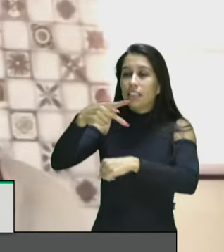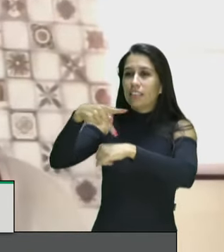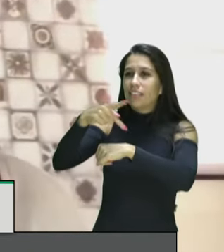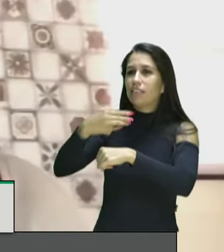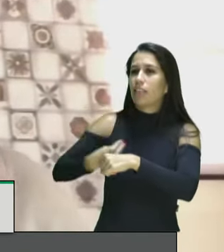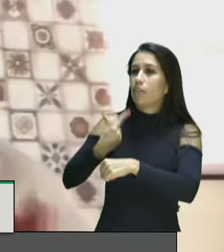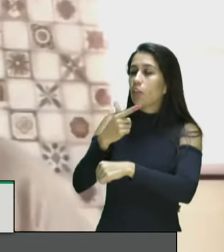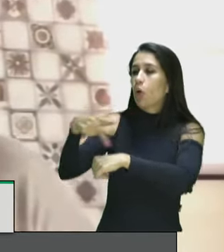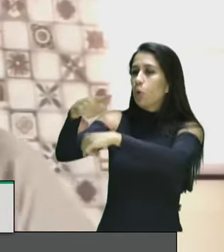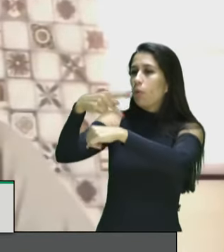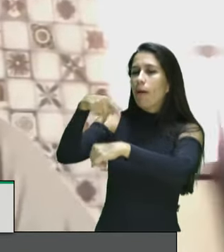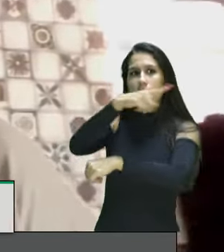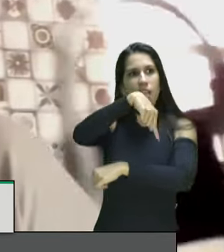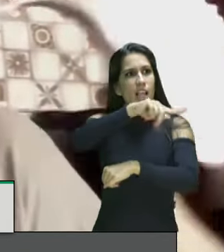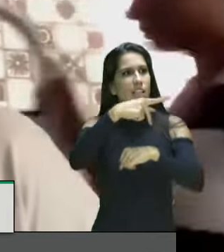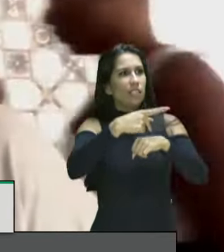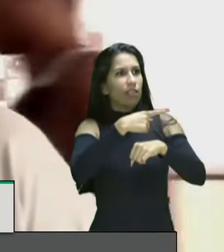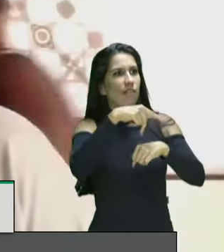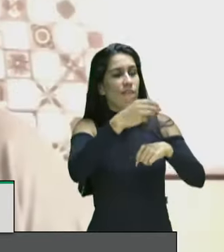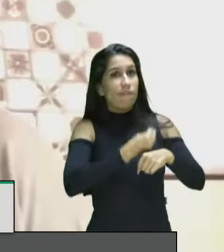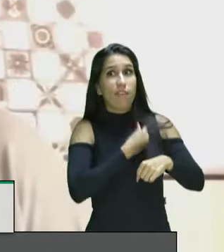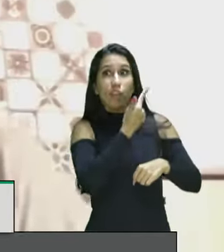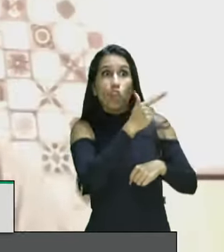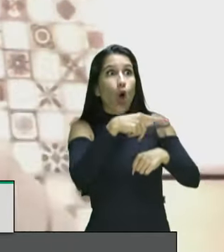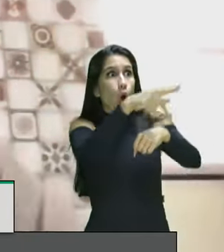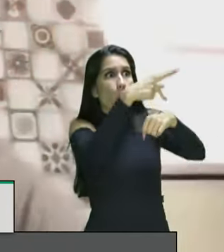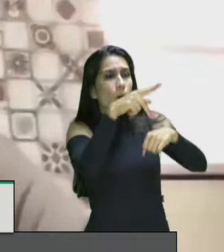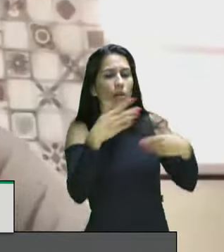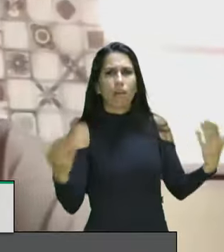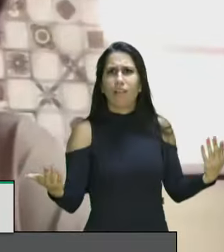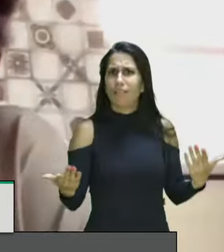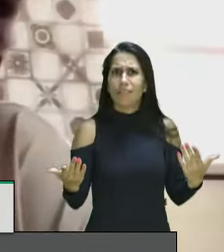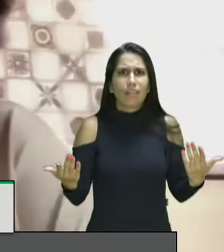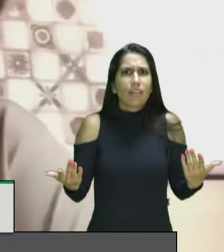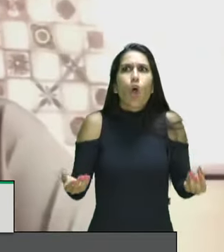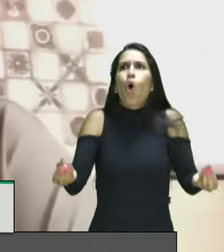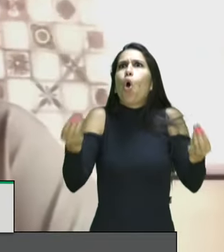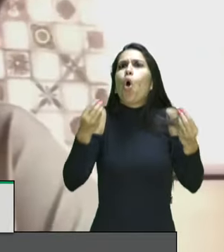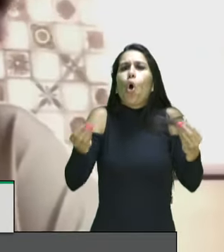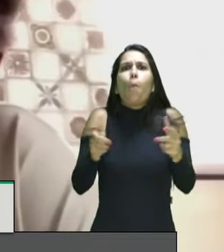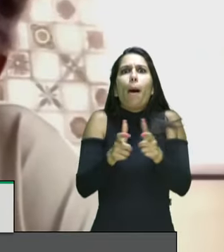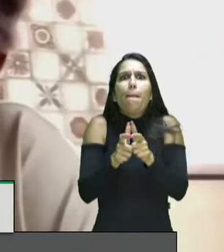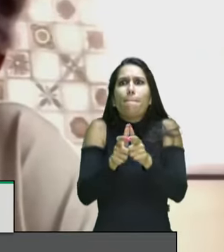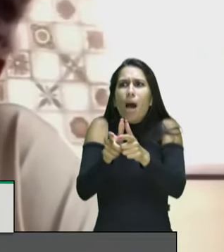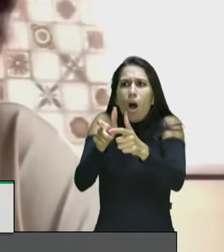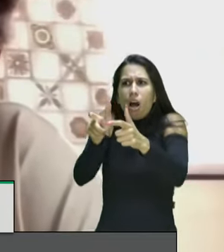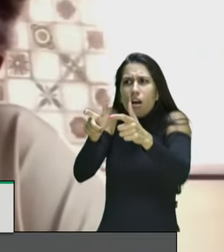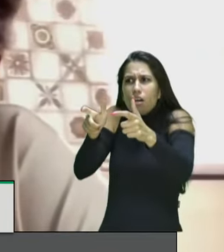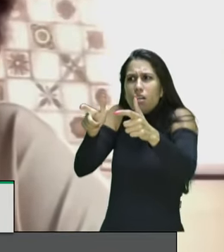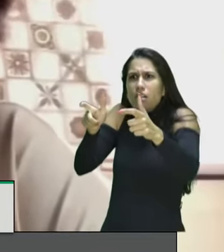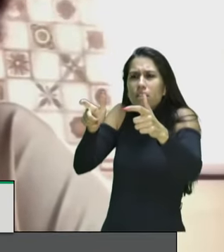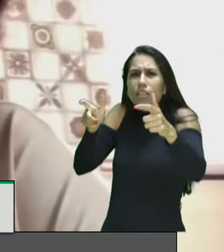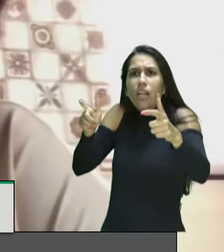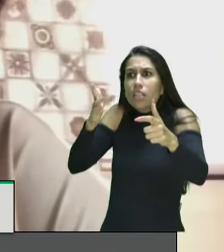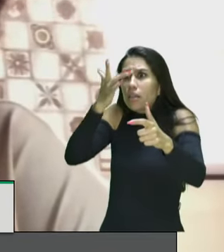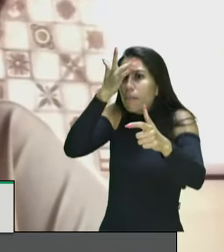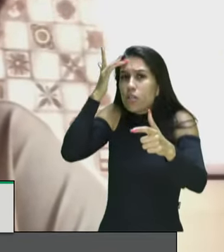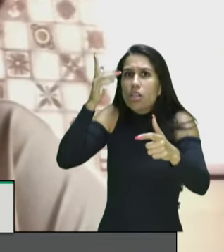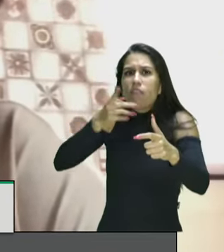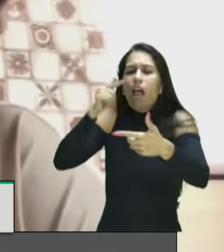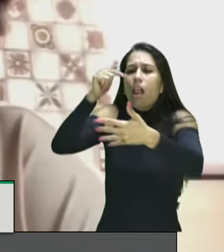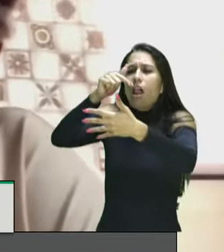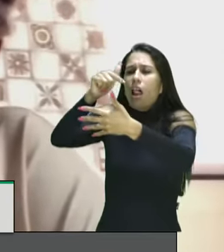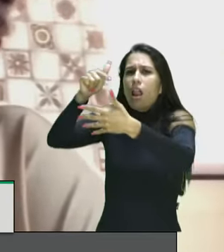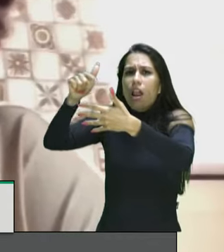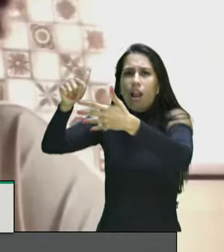porque não é possível que a maioria das pessoas destacaram um conjunto de pontos que foram colocados aqui